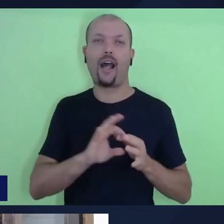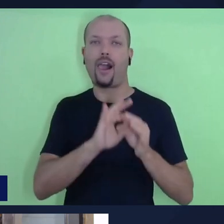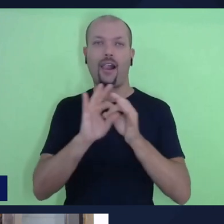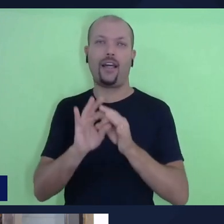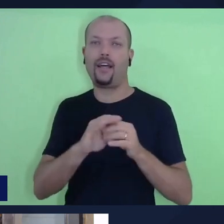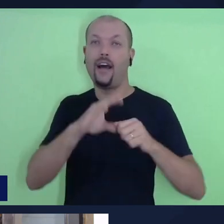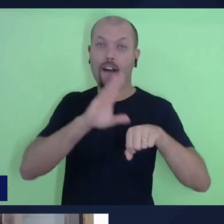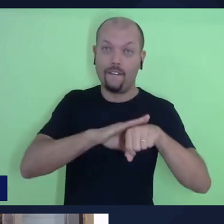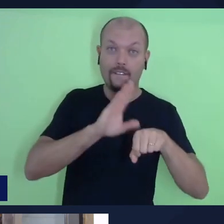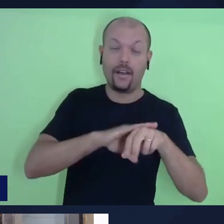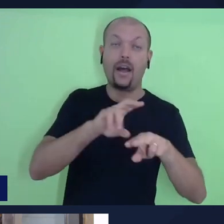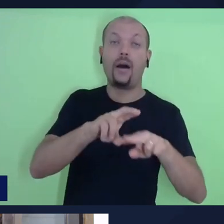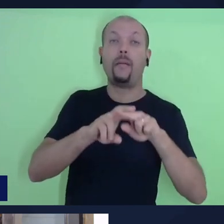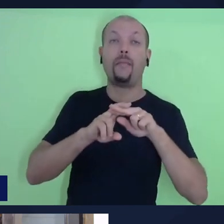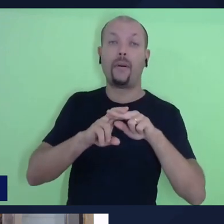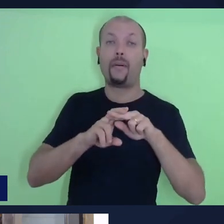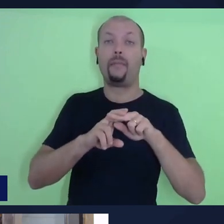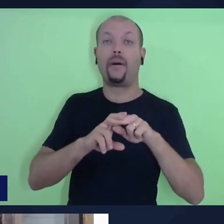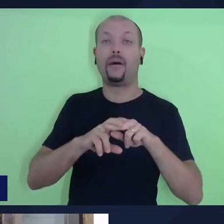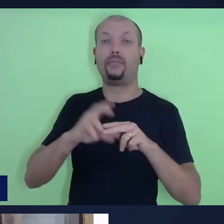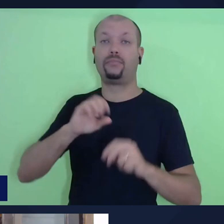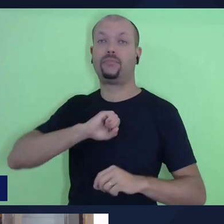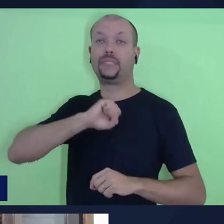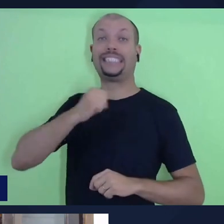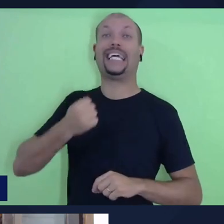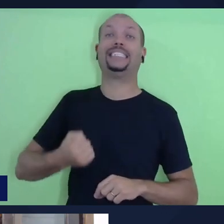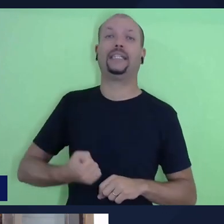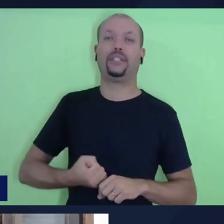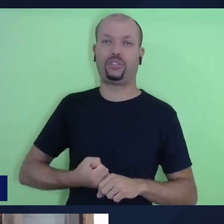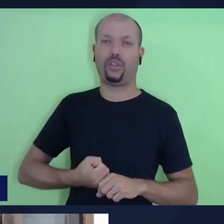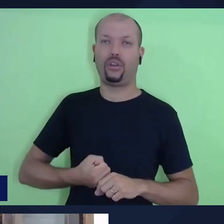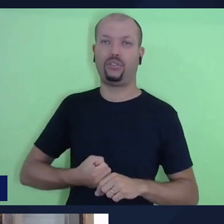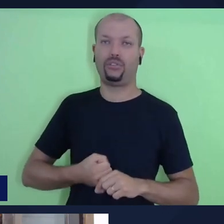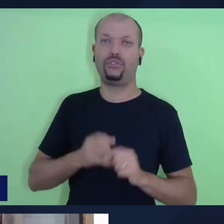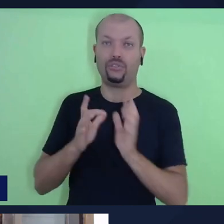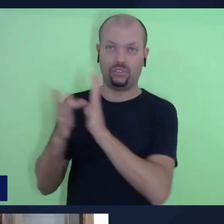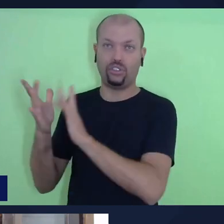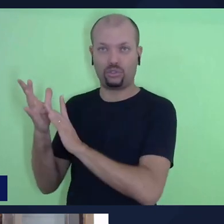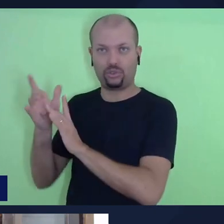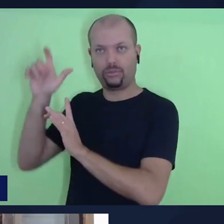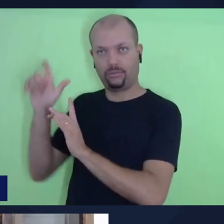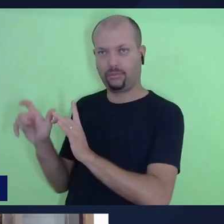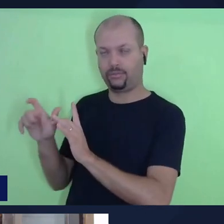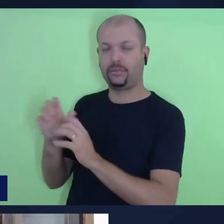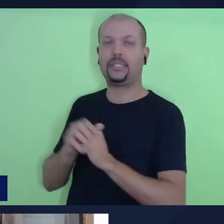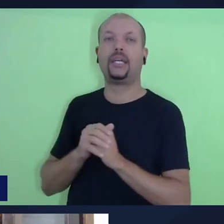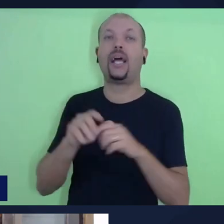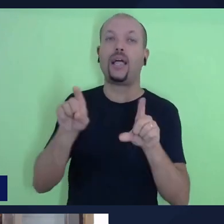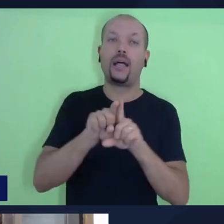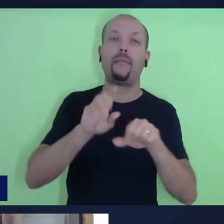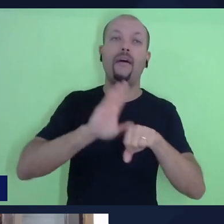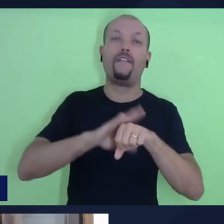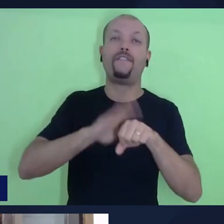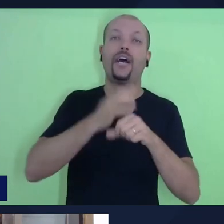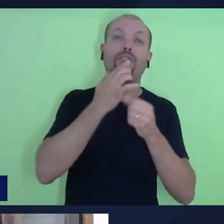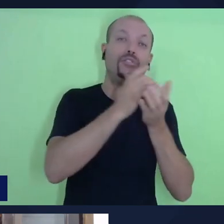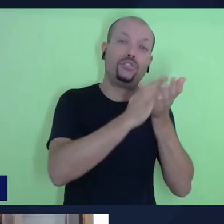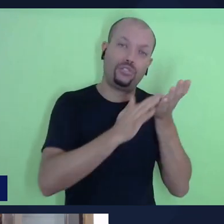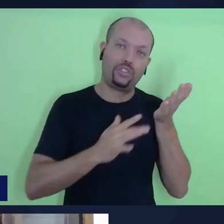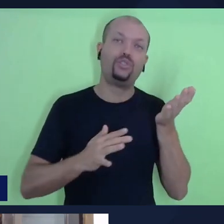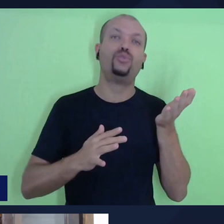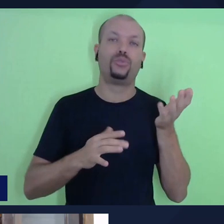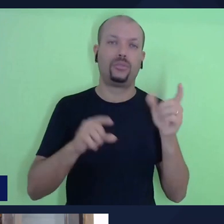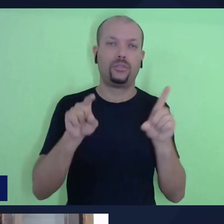através de um sacerdócio mais sublime, que é o de Cristo, que é feita através do sangue de Cristo, né,